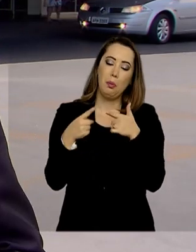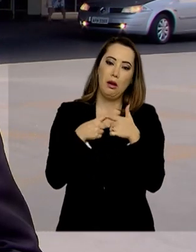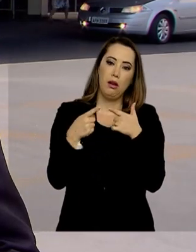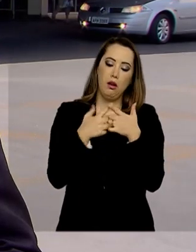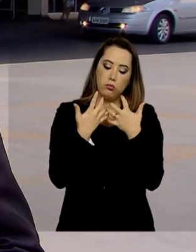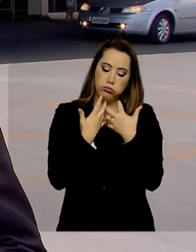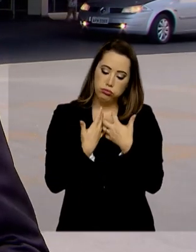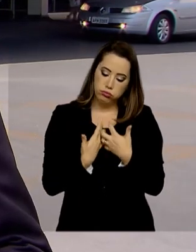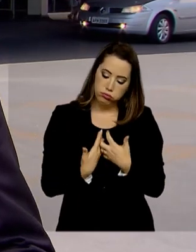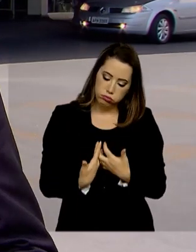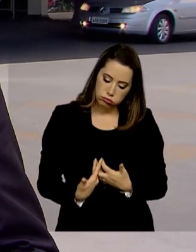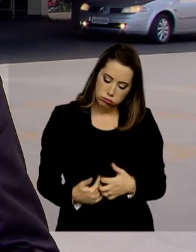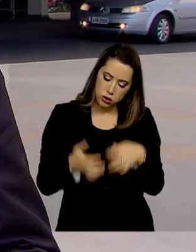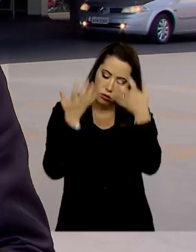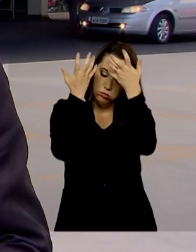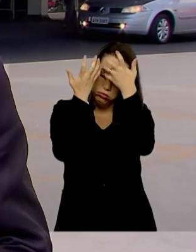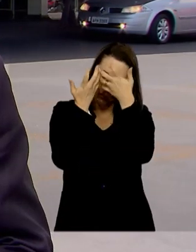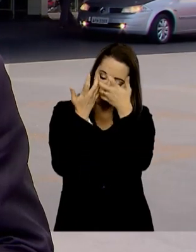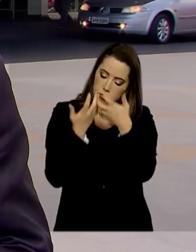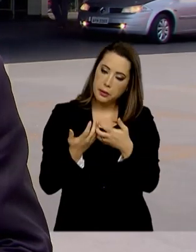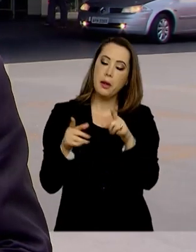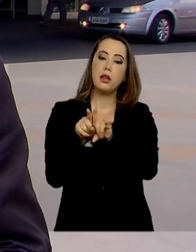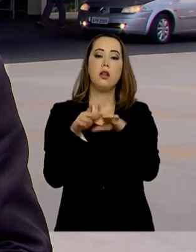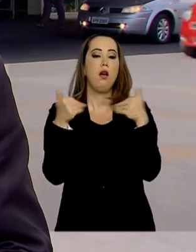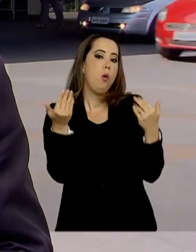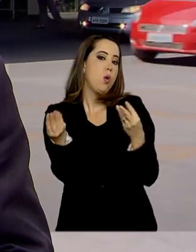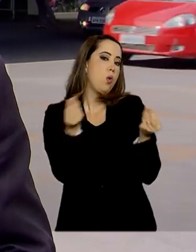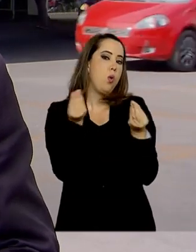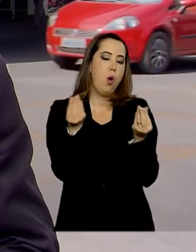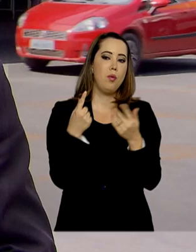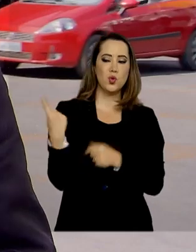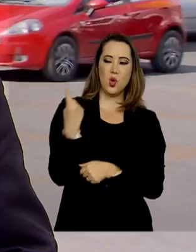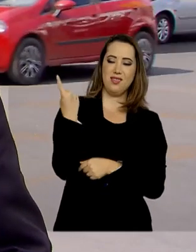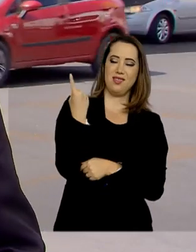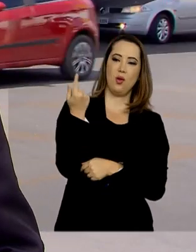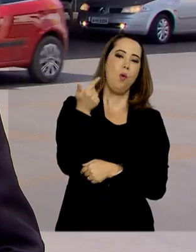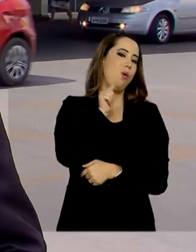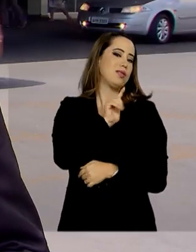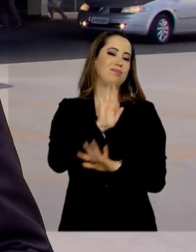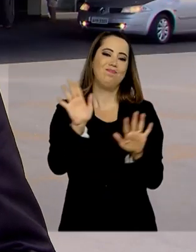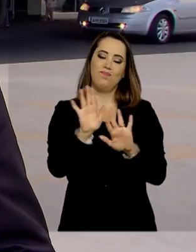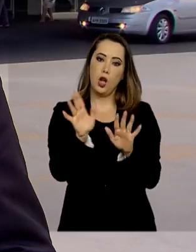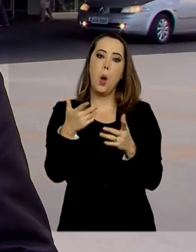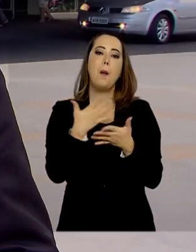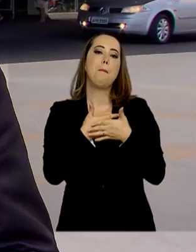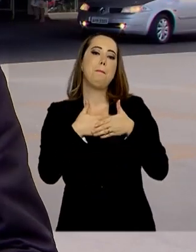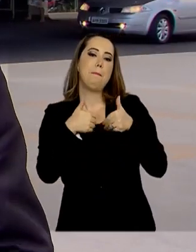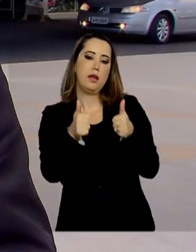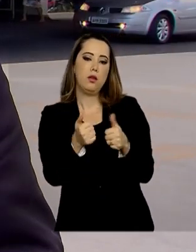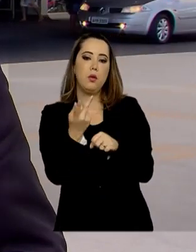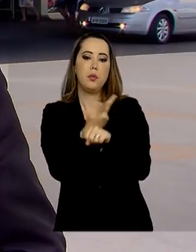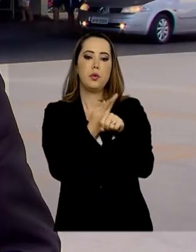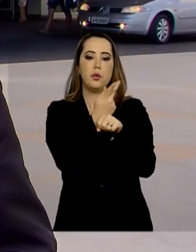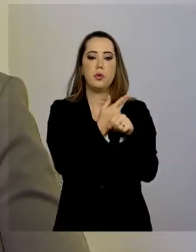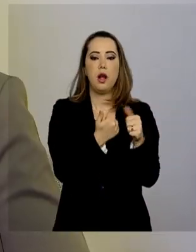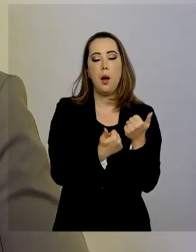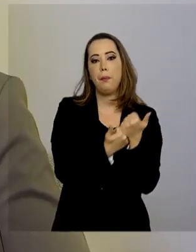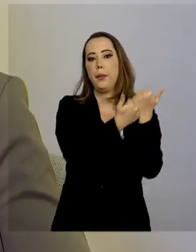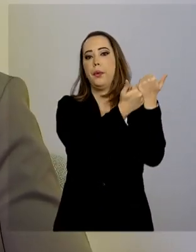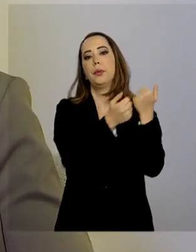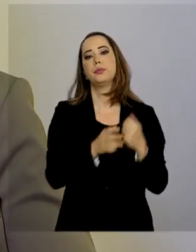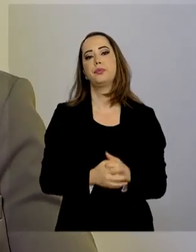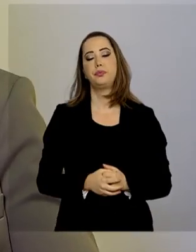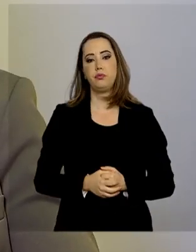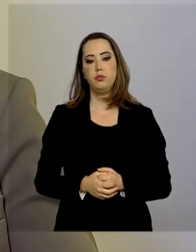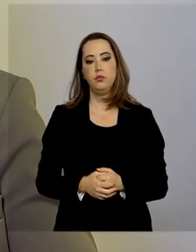à vida profissional. E nesses casos, tentar resolver o problema sozinho é muito difícil. A melhor saída é buscar ajuda. Quando